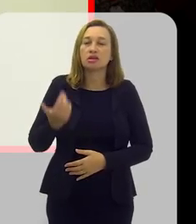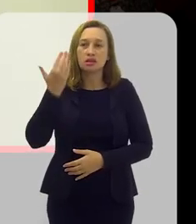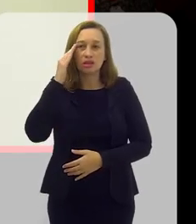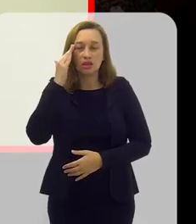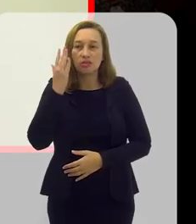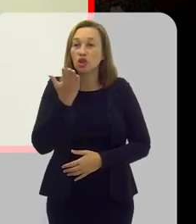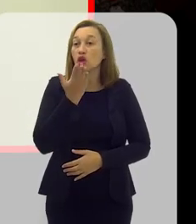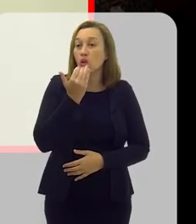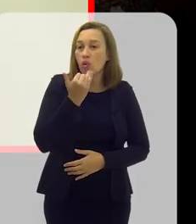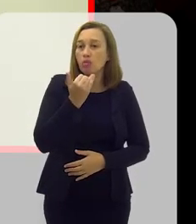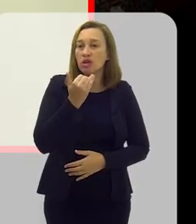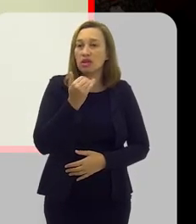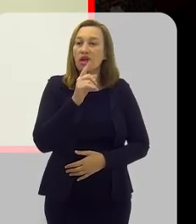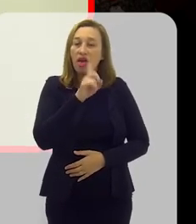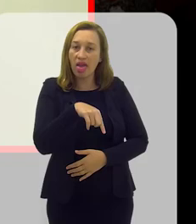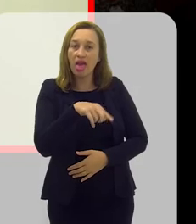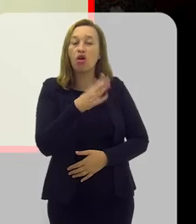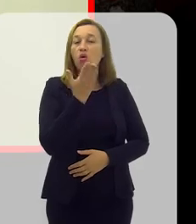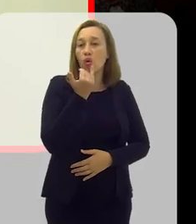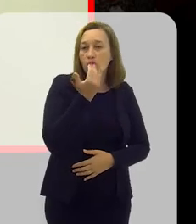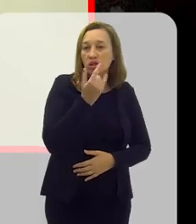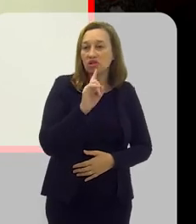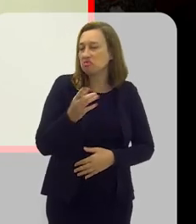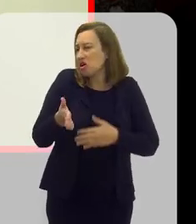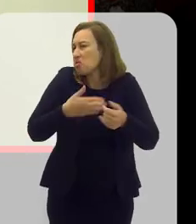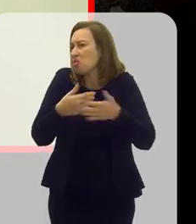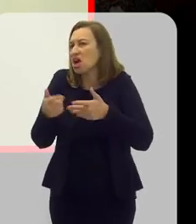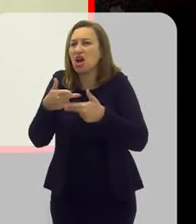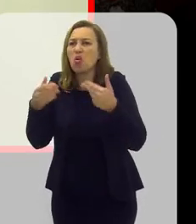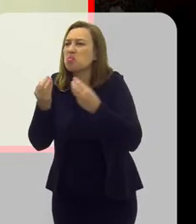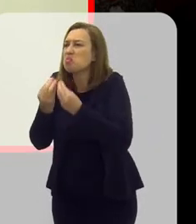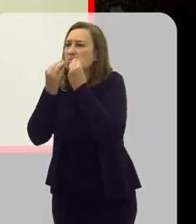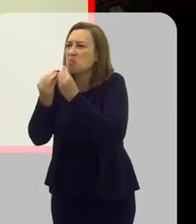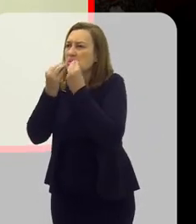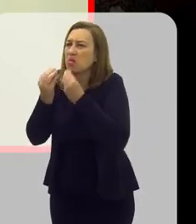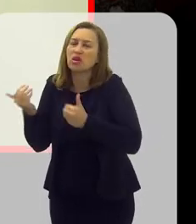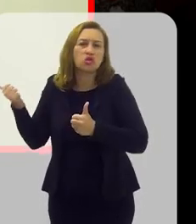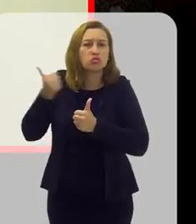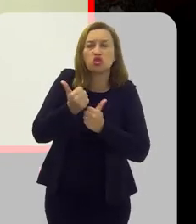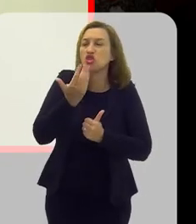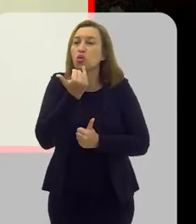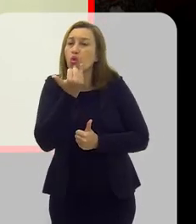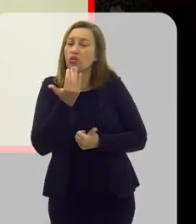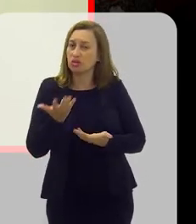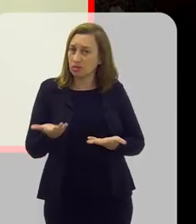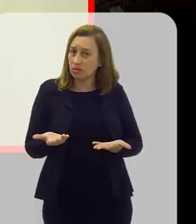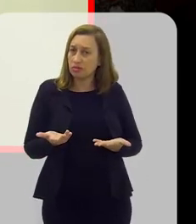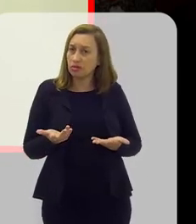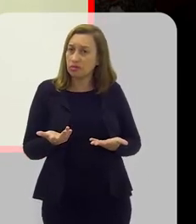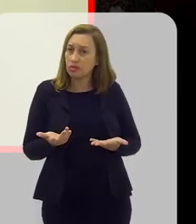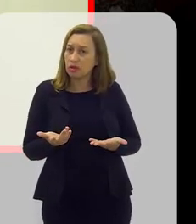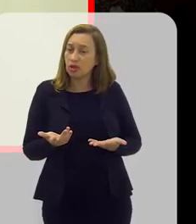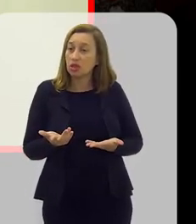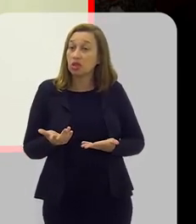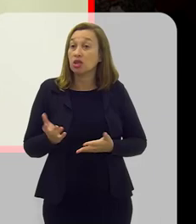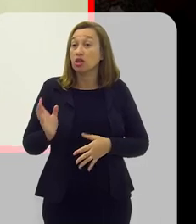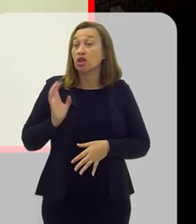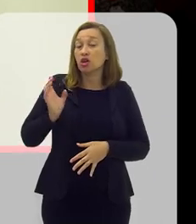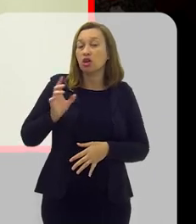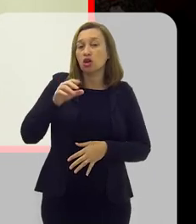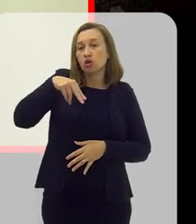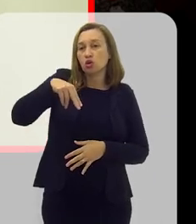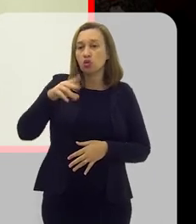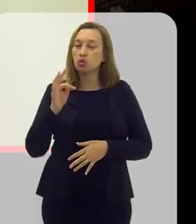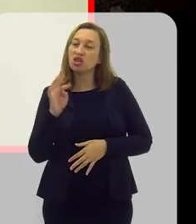comida é comida, não é qualquer coisa que substitui um alimento rico em nutrientes e a